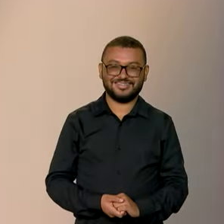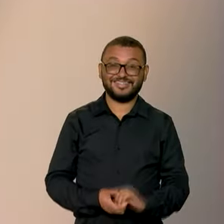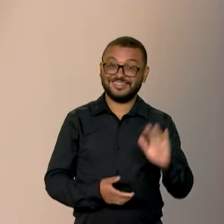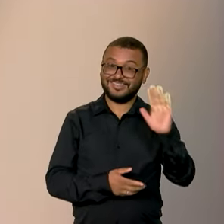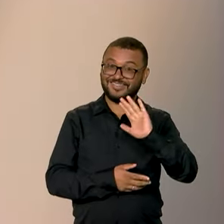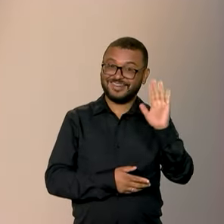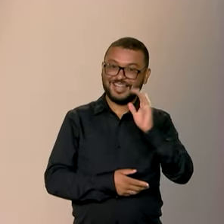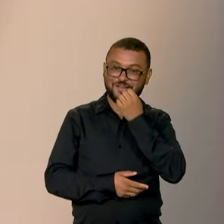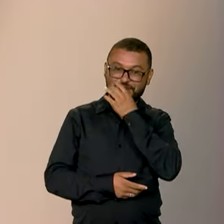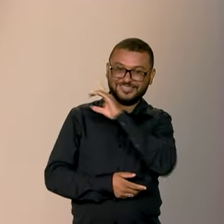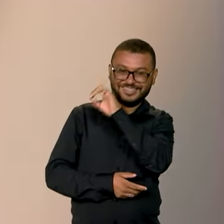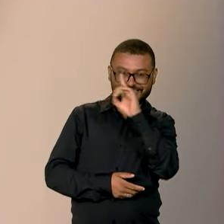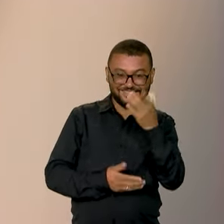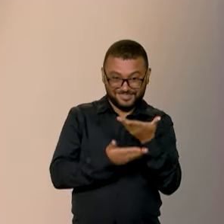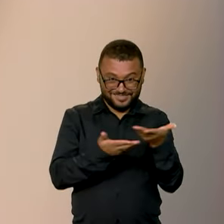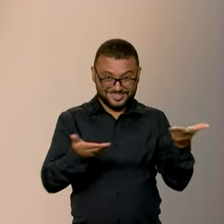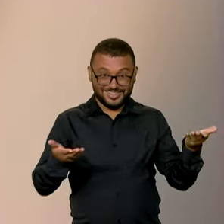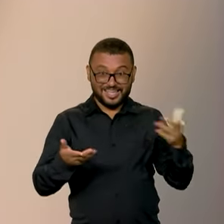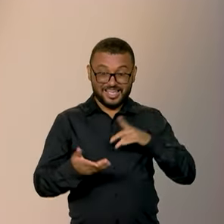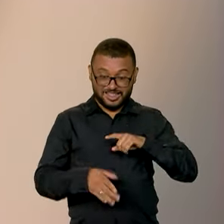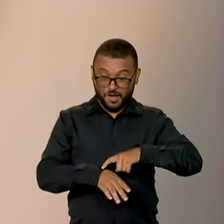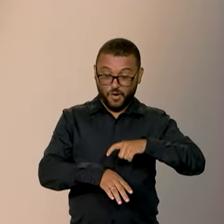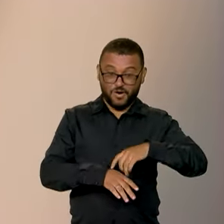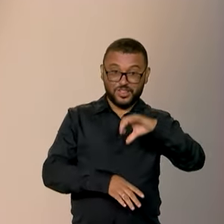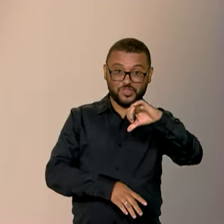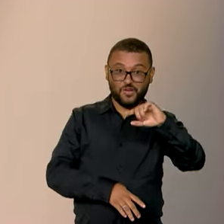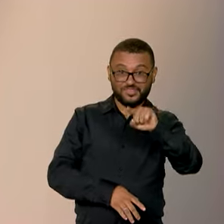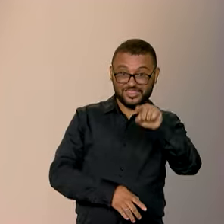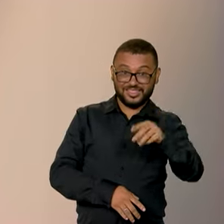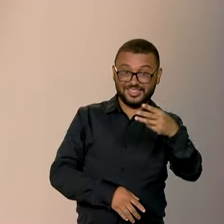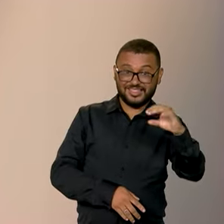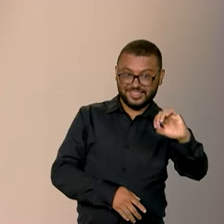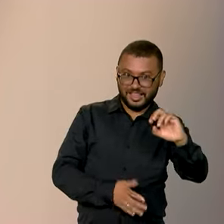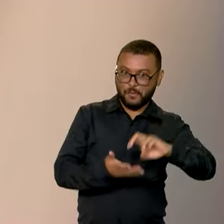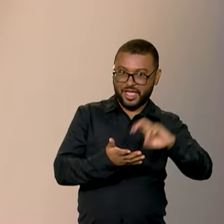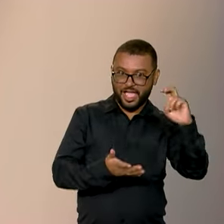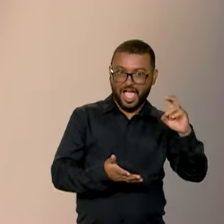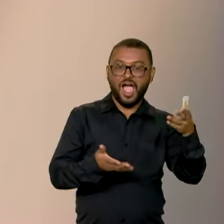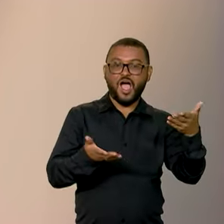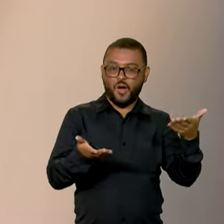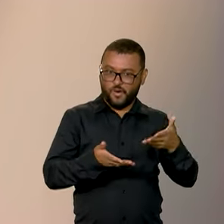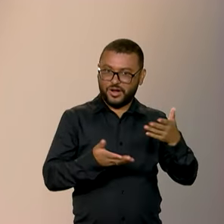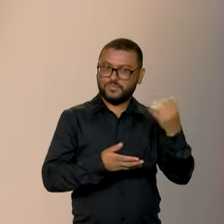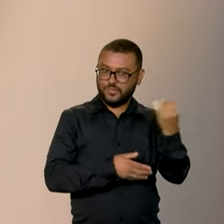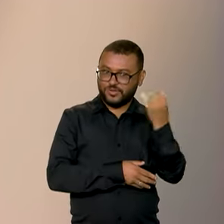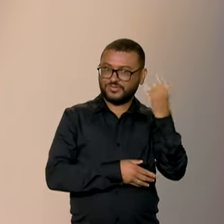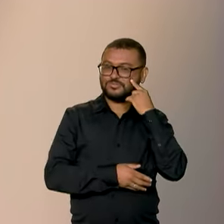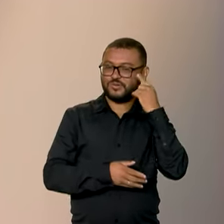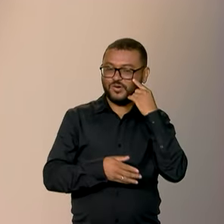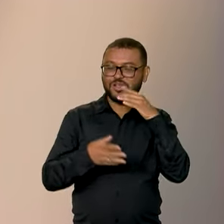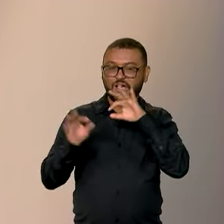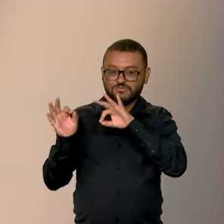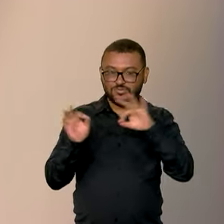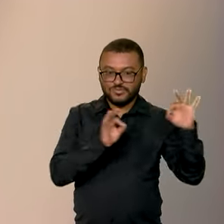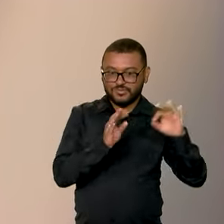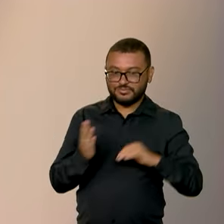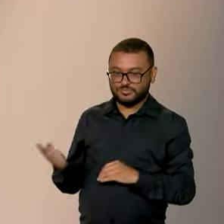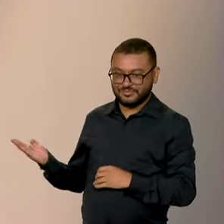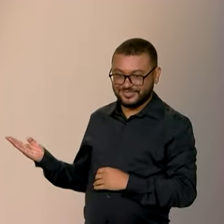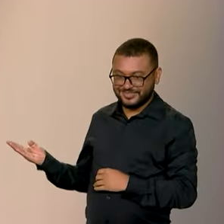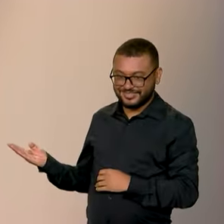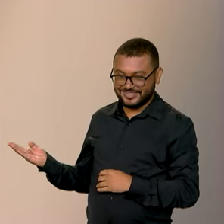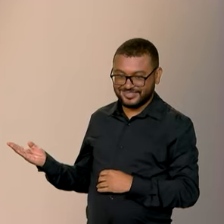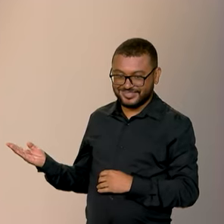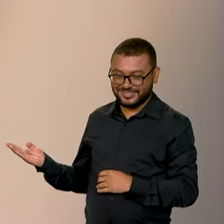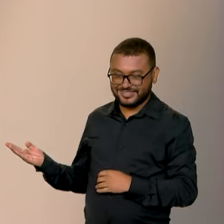Olá, muito bom dia para vocês. São nove e meia da manhã. Lembrando que você pode nos acompanhar também ao vivo pelas